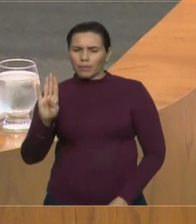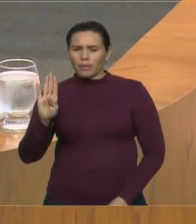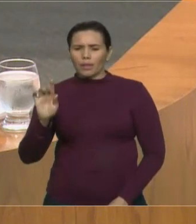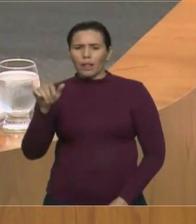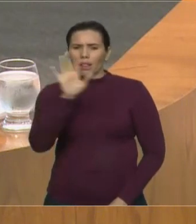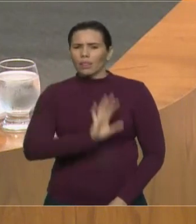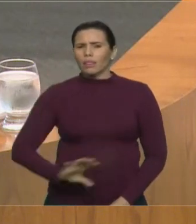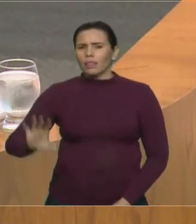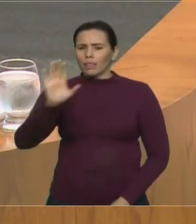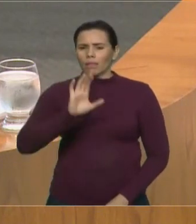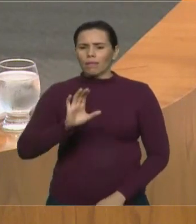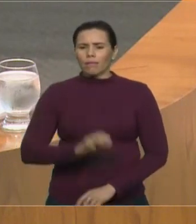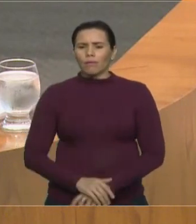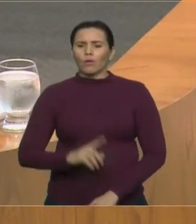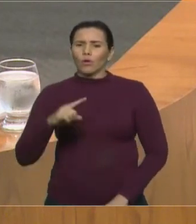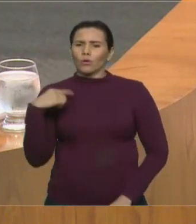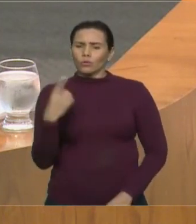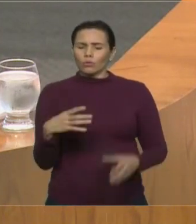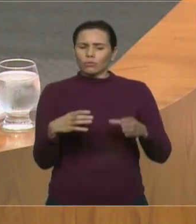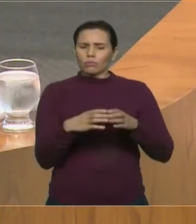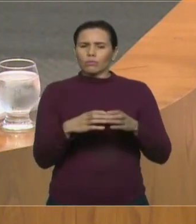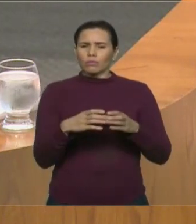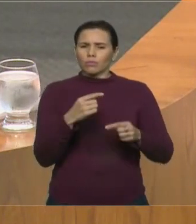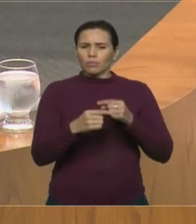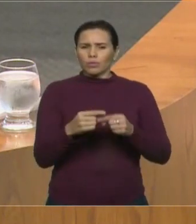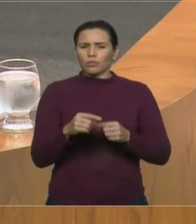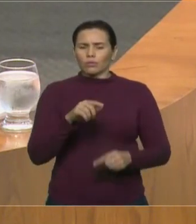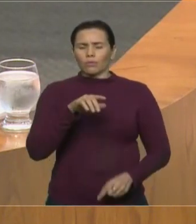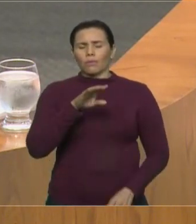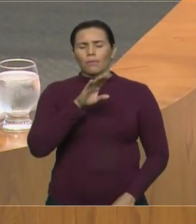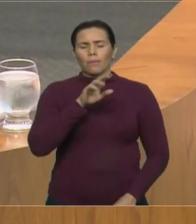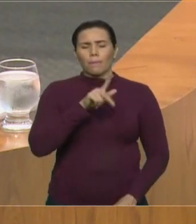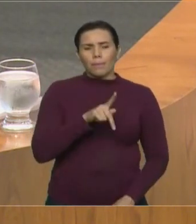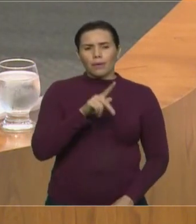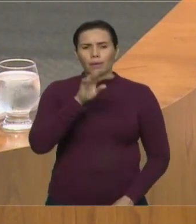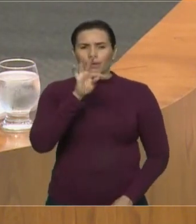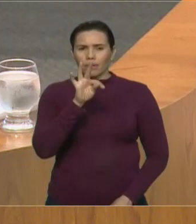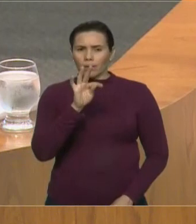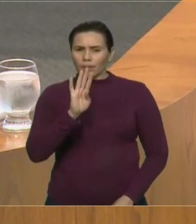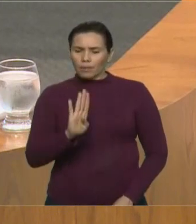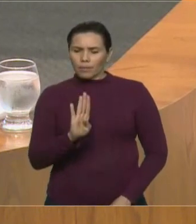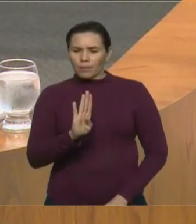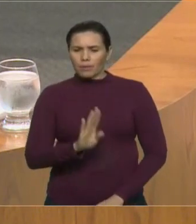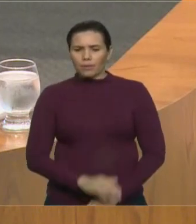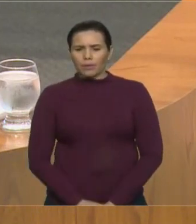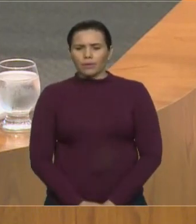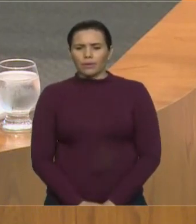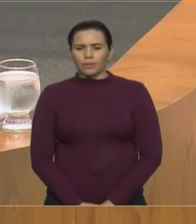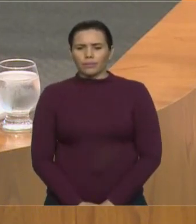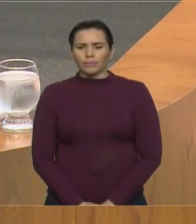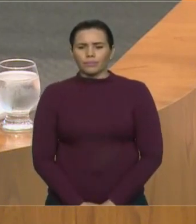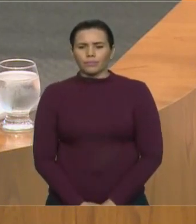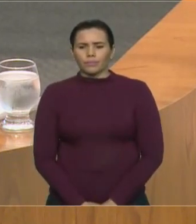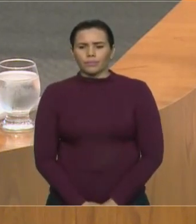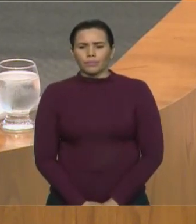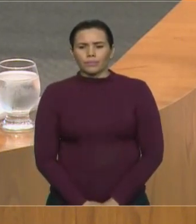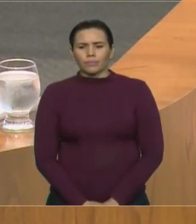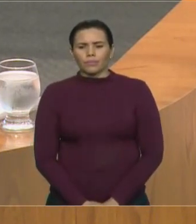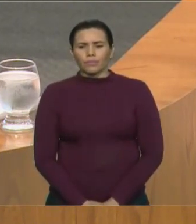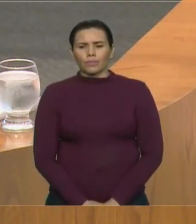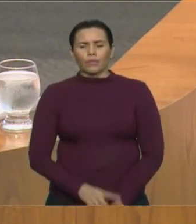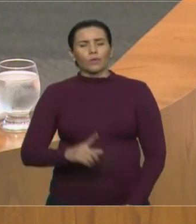nosso partido apoia e dá sustentação ao governo de nosso presidente Jair